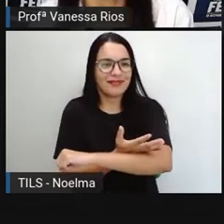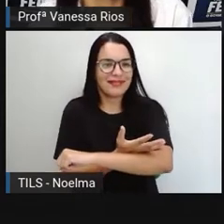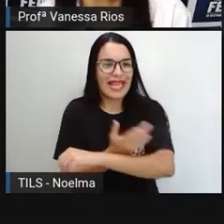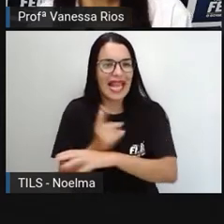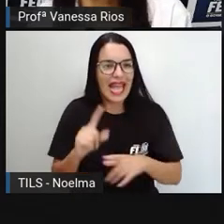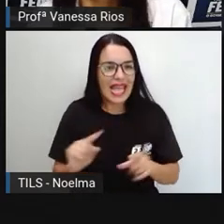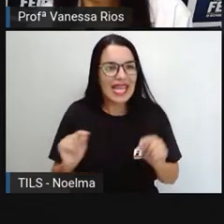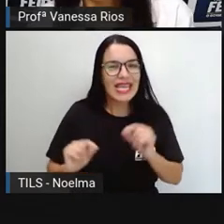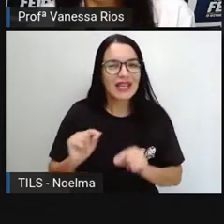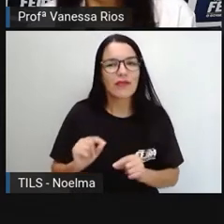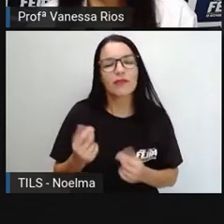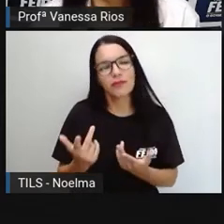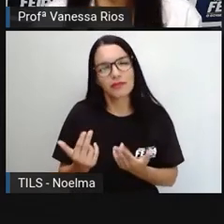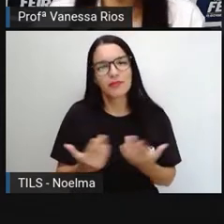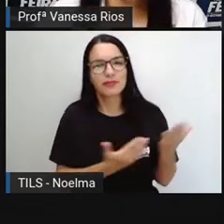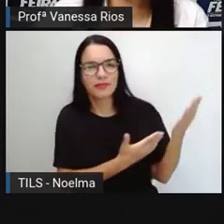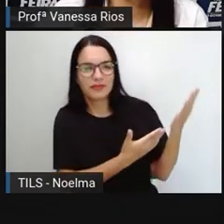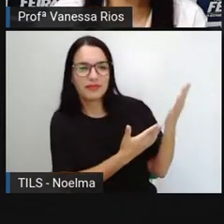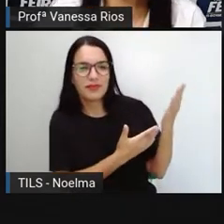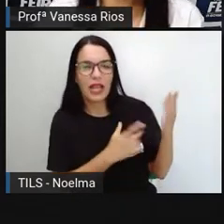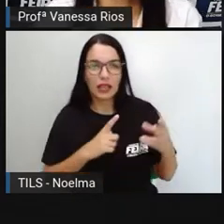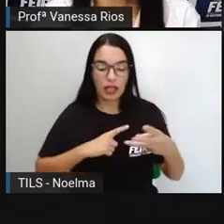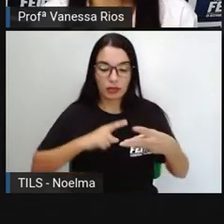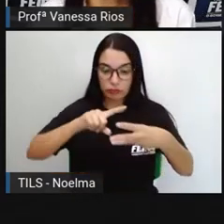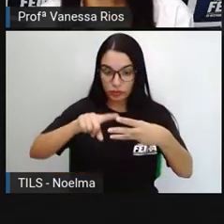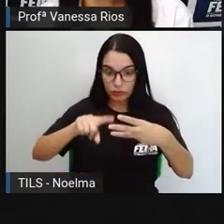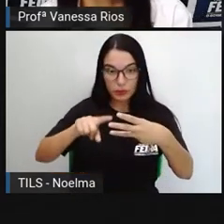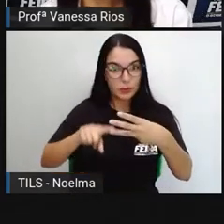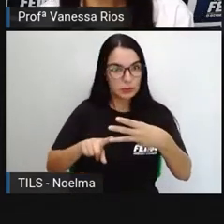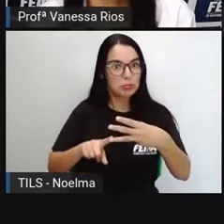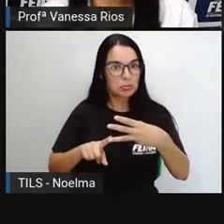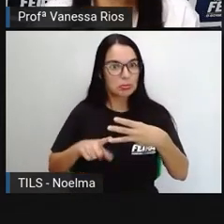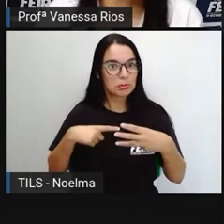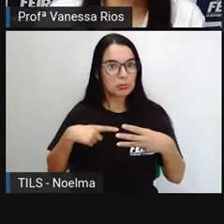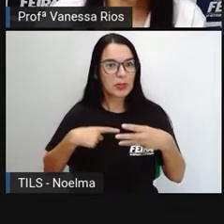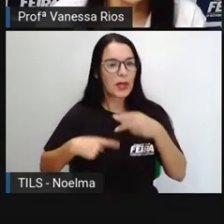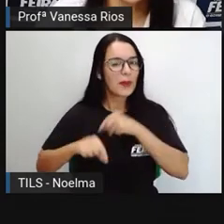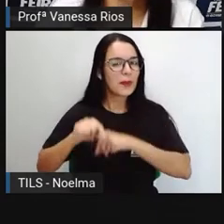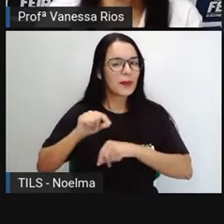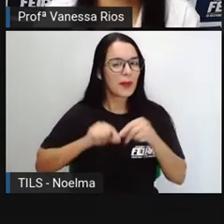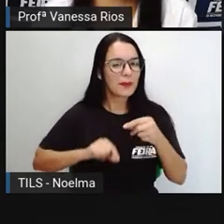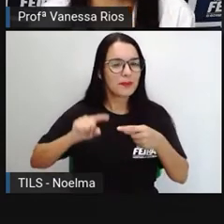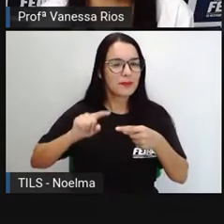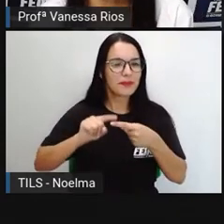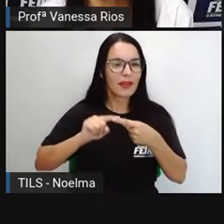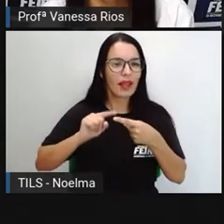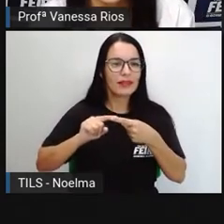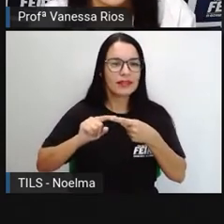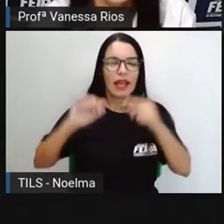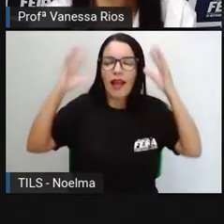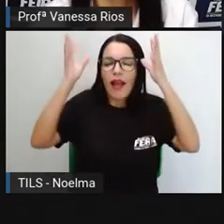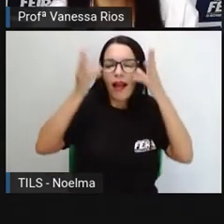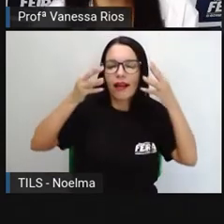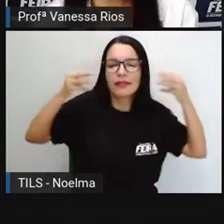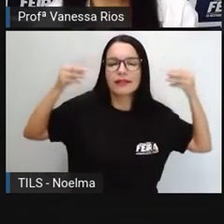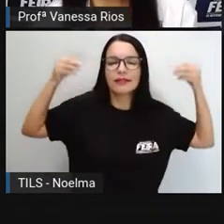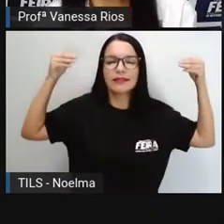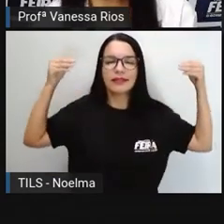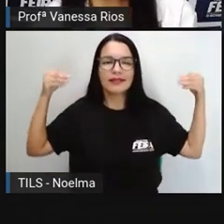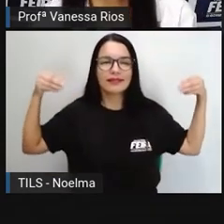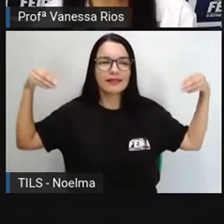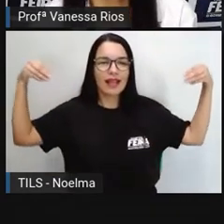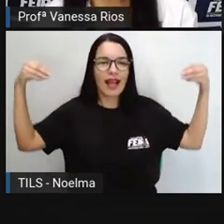espectadores. Então, a gente já percebe aí que encantar, emocionar e alegrar está